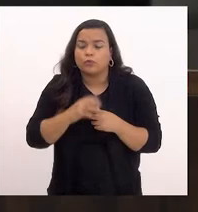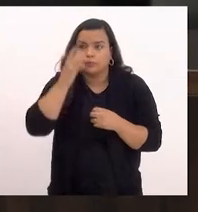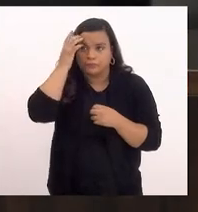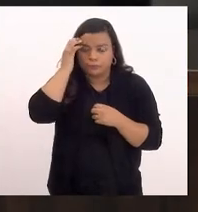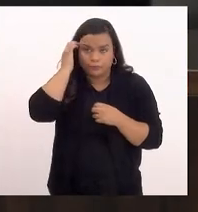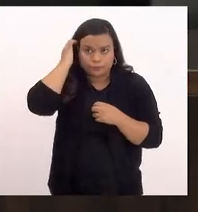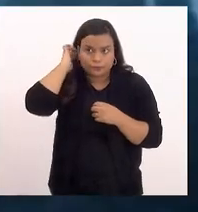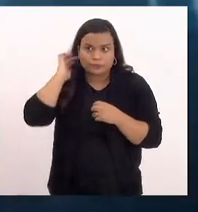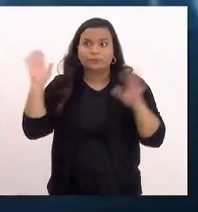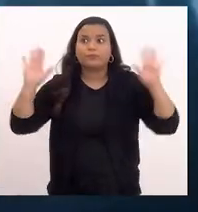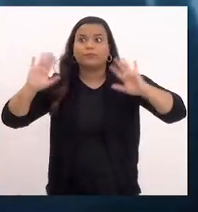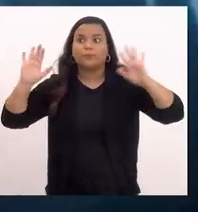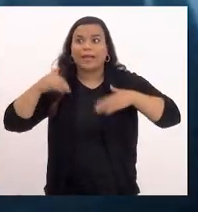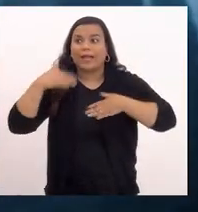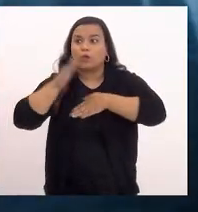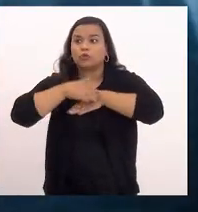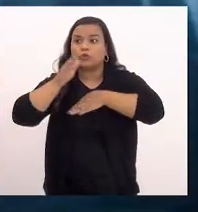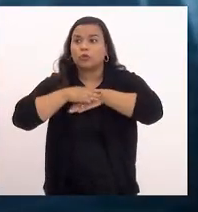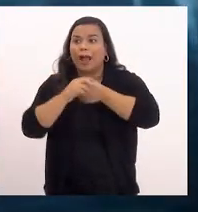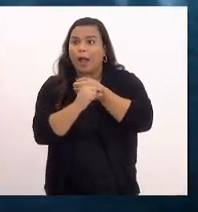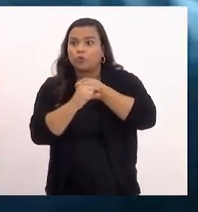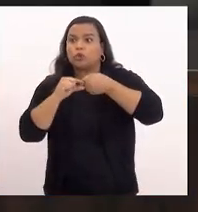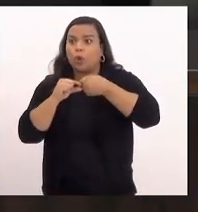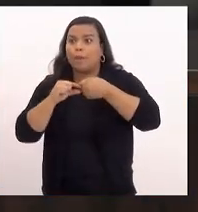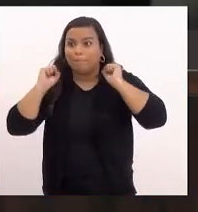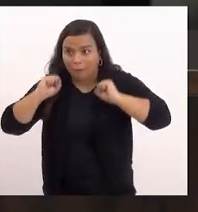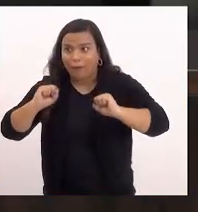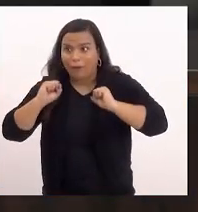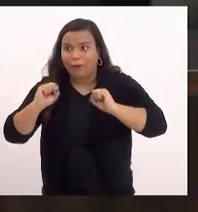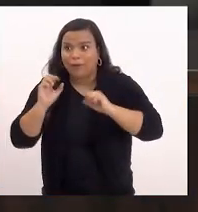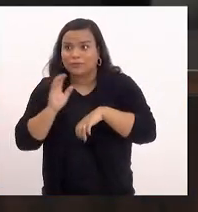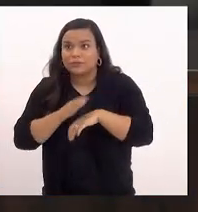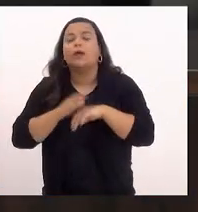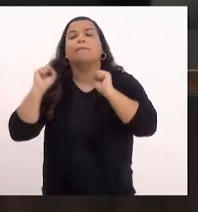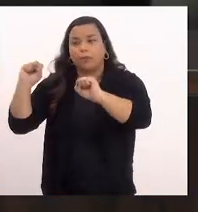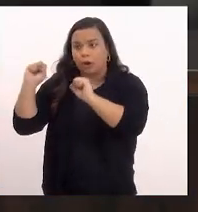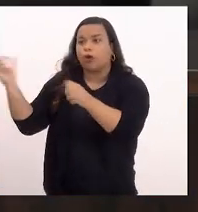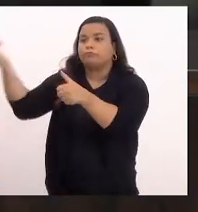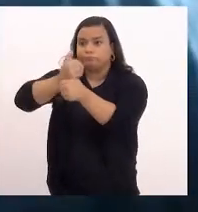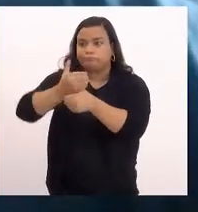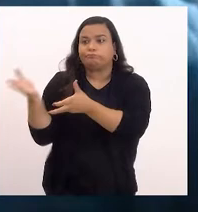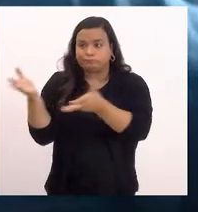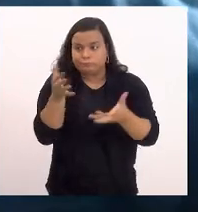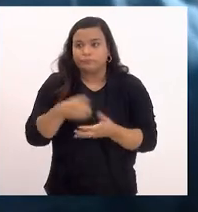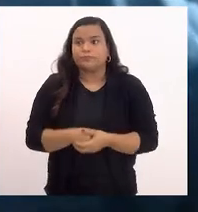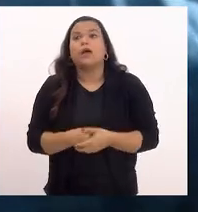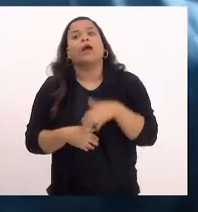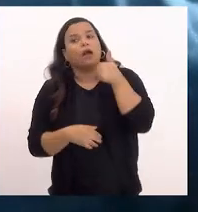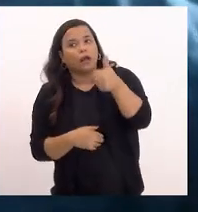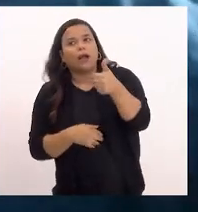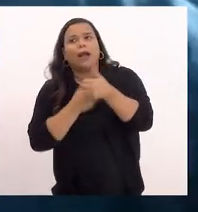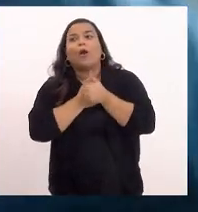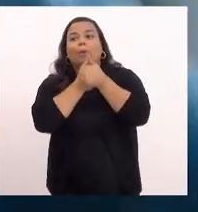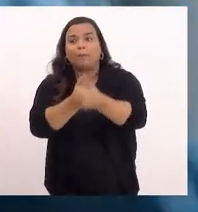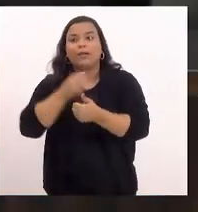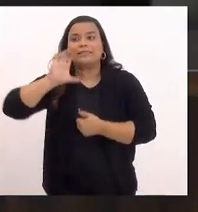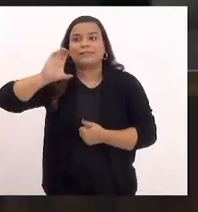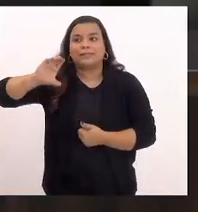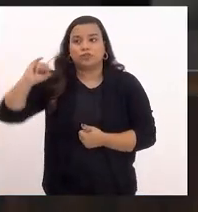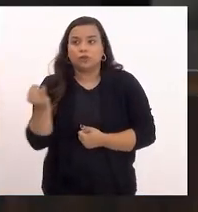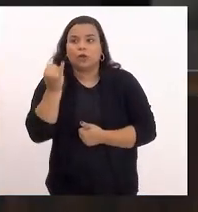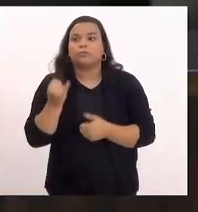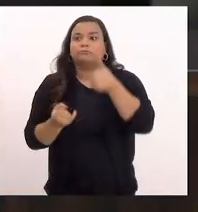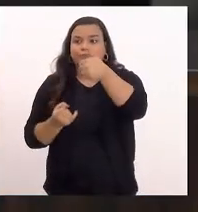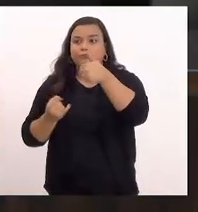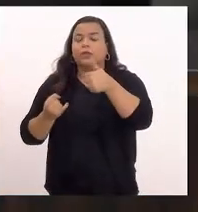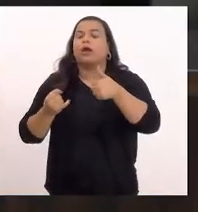Eu sou autor, eu posso? Pode que é substitutivo. Ah, então eu acompanho a CCJ. Pela Comissão de